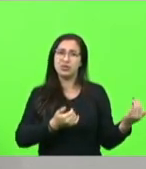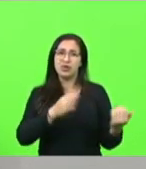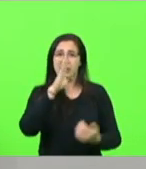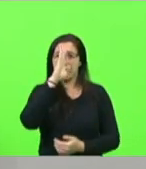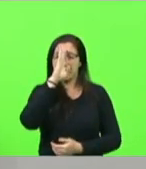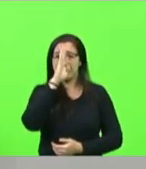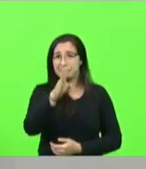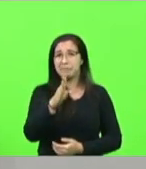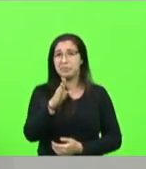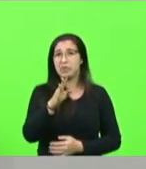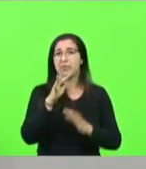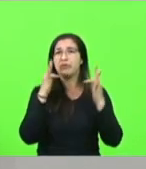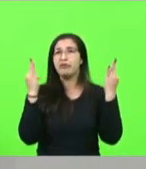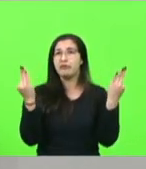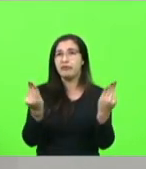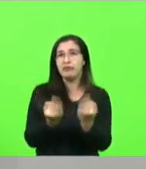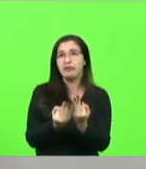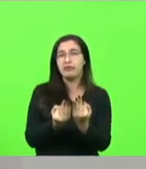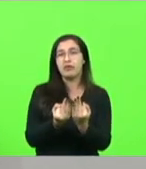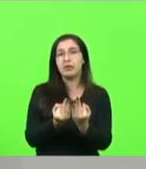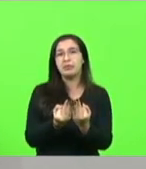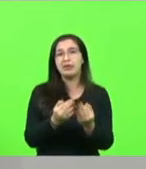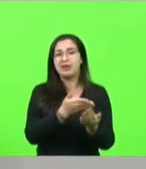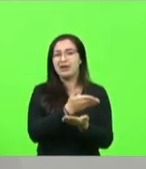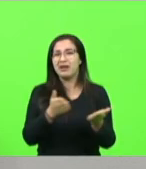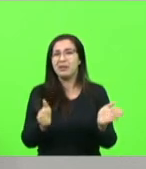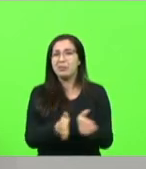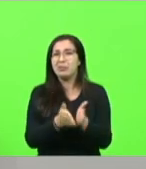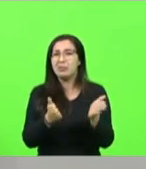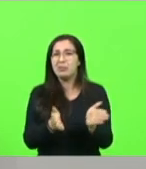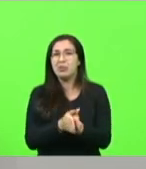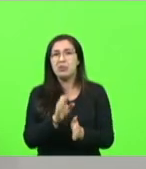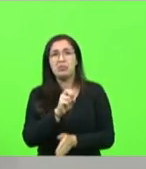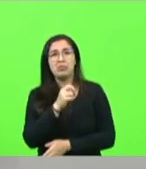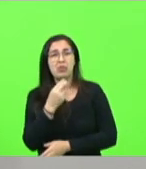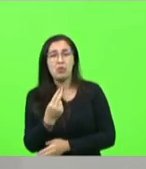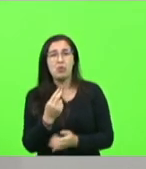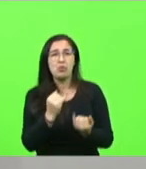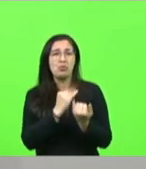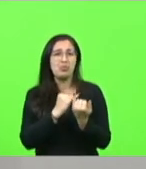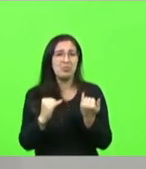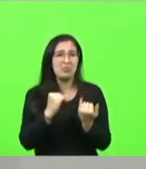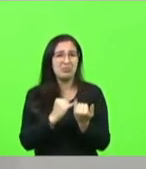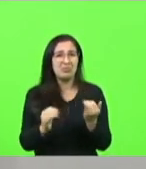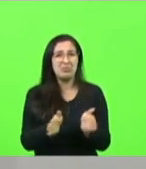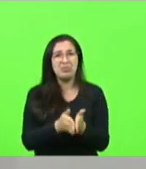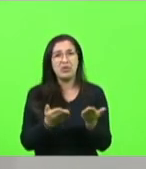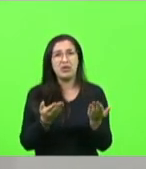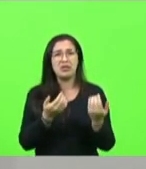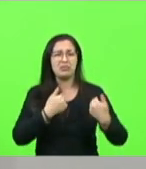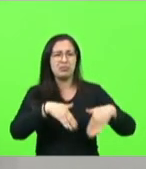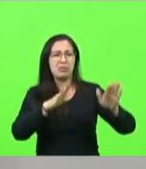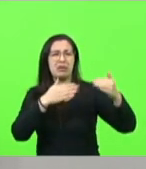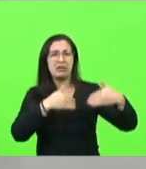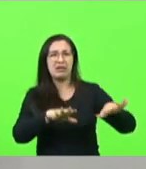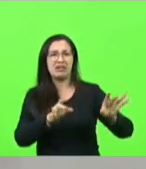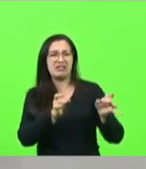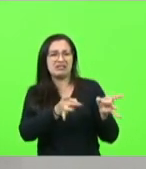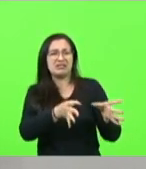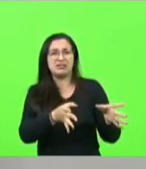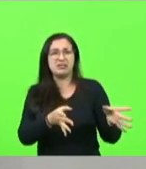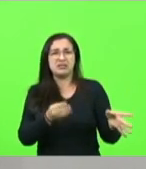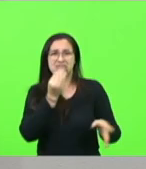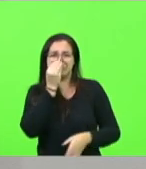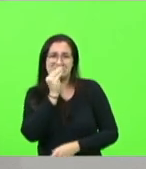das famílias de baixa renda ou em situação de vulnerabilidade, sejam discriminados e não tenham a